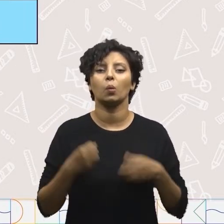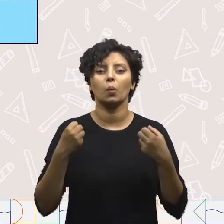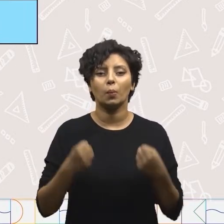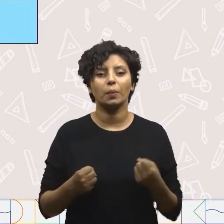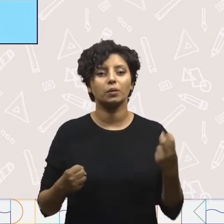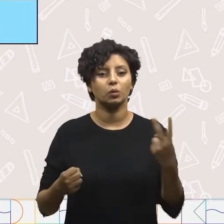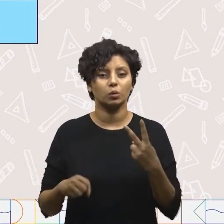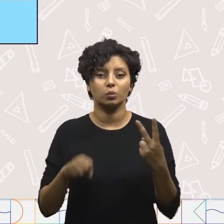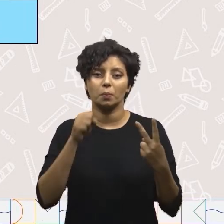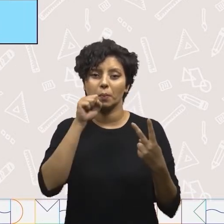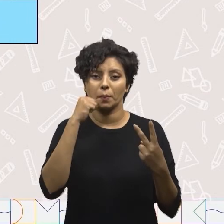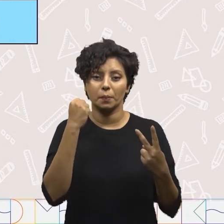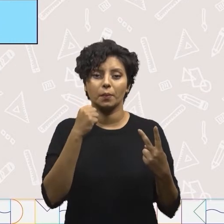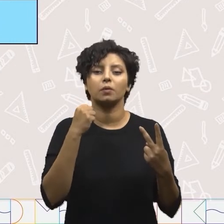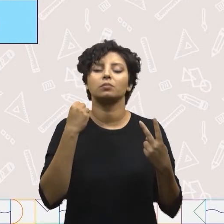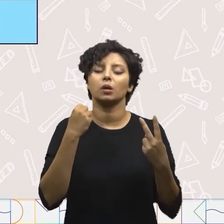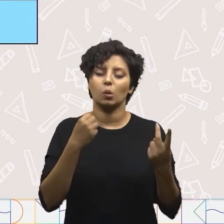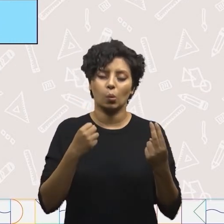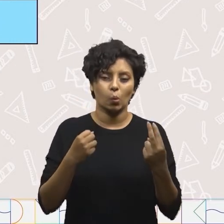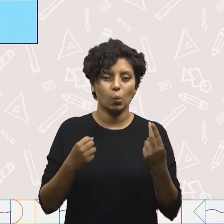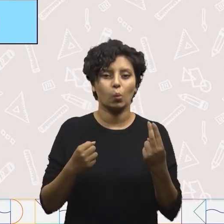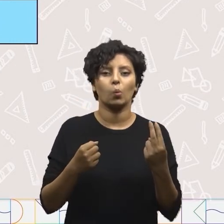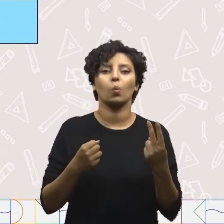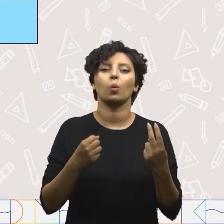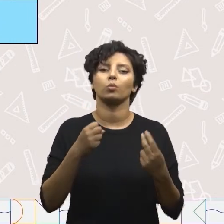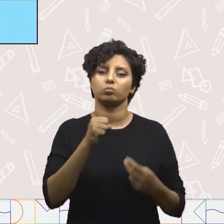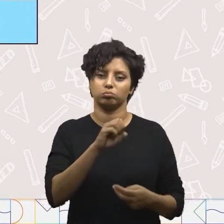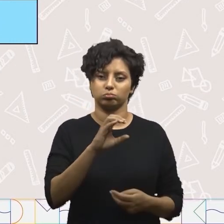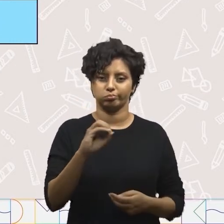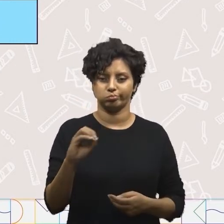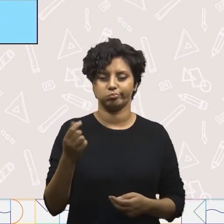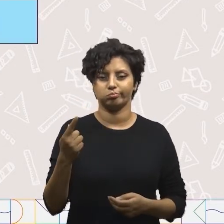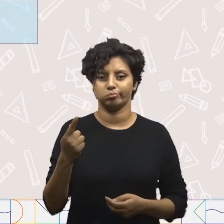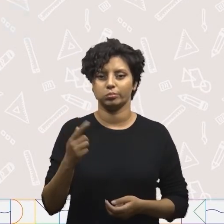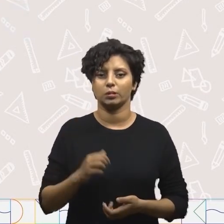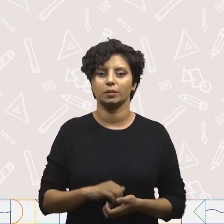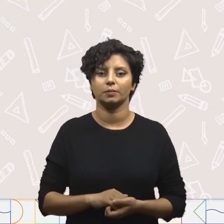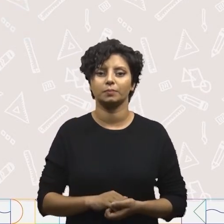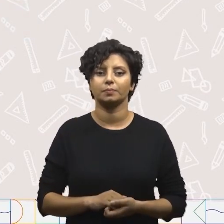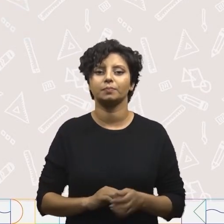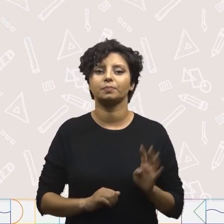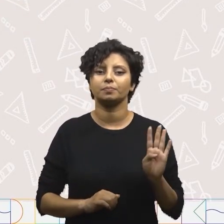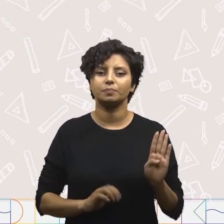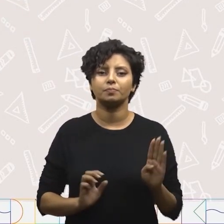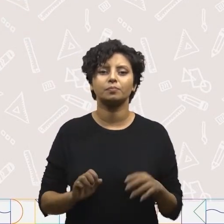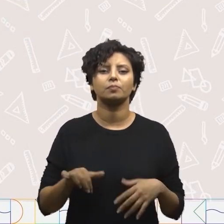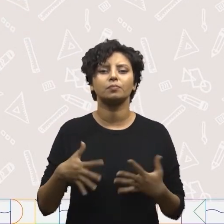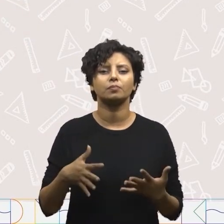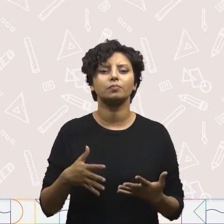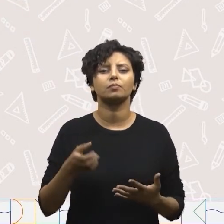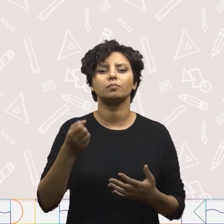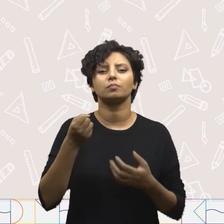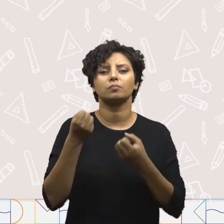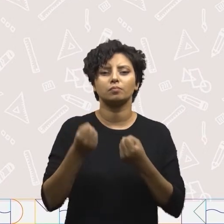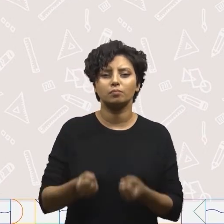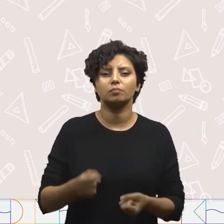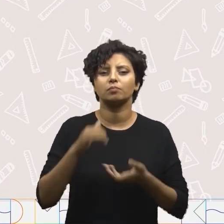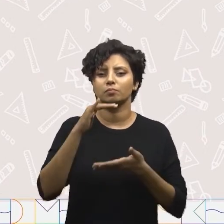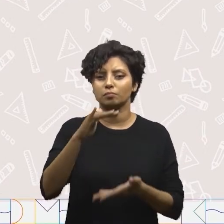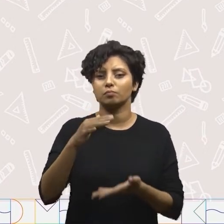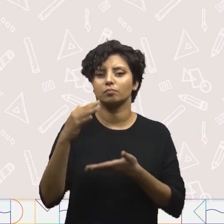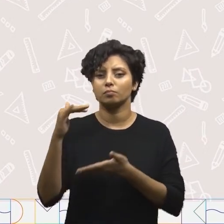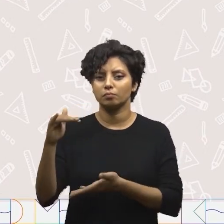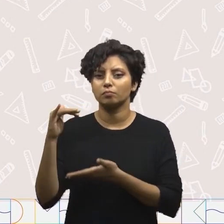peso de dois pães equivale a 800 gramas. Letra B. Quantos quilos há em quatro